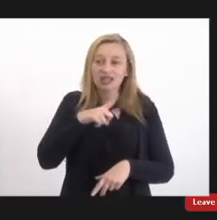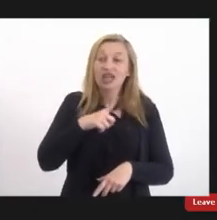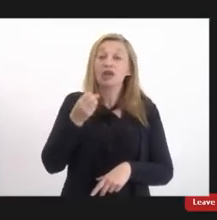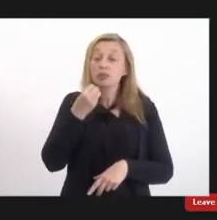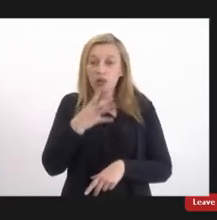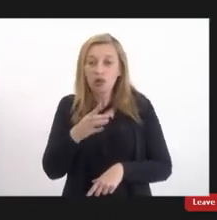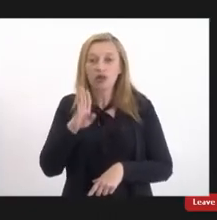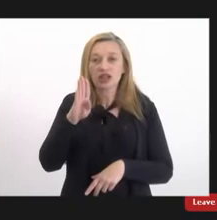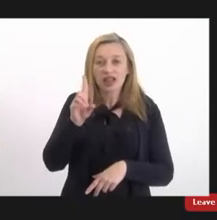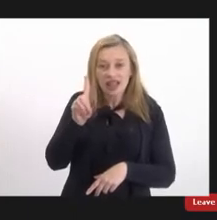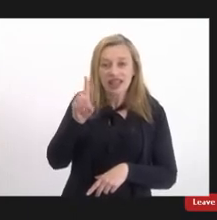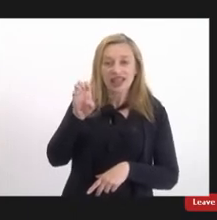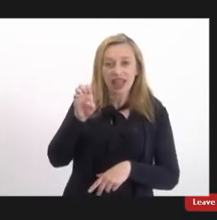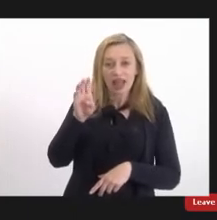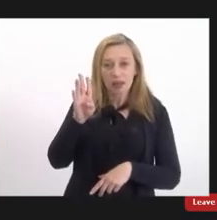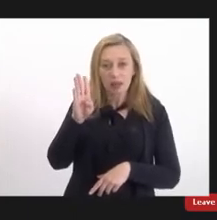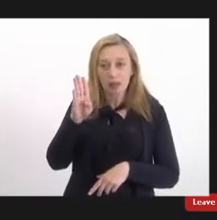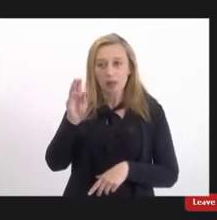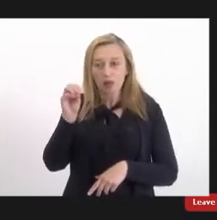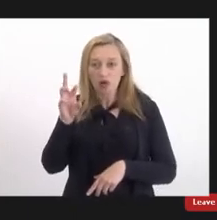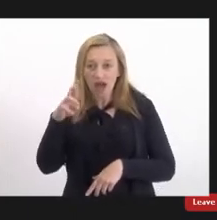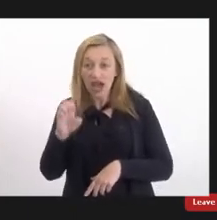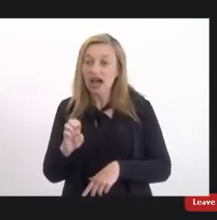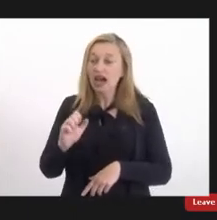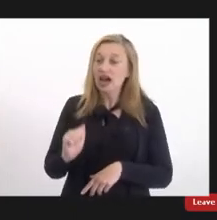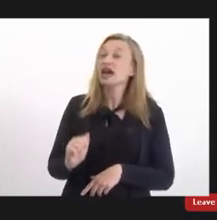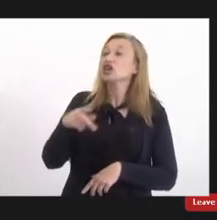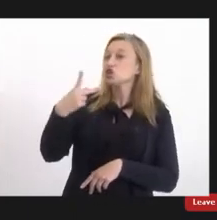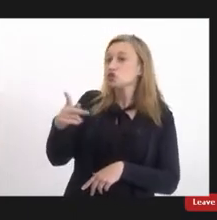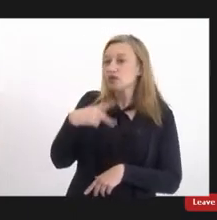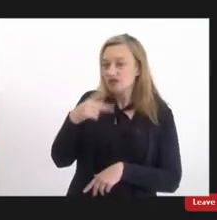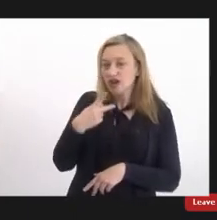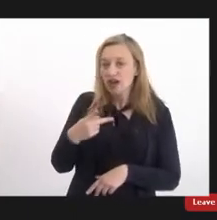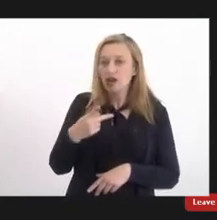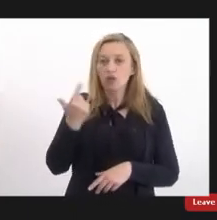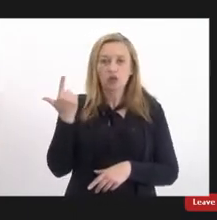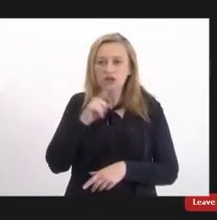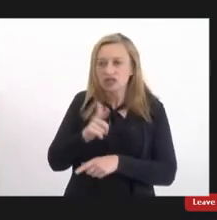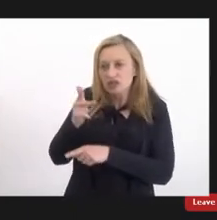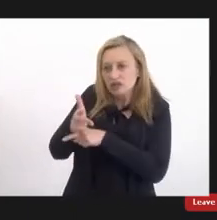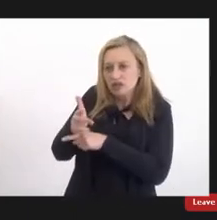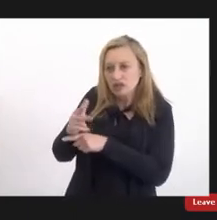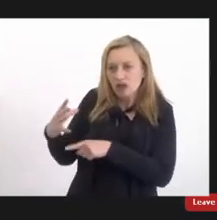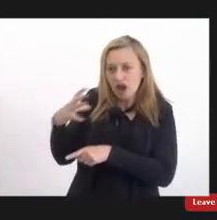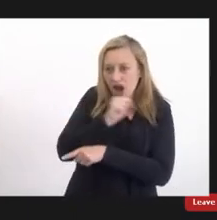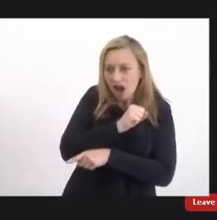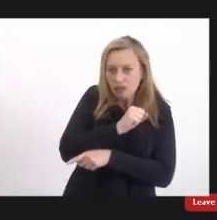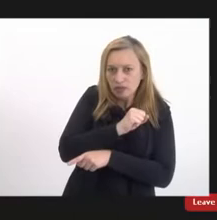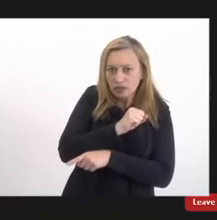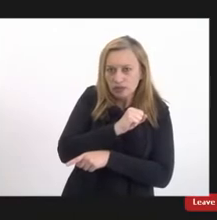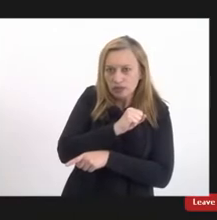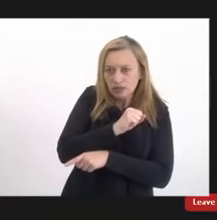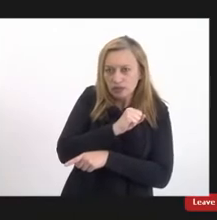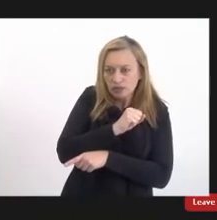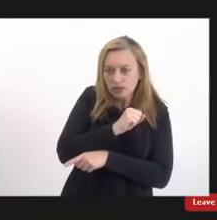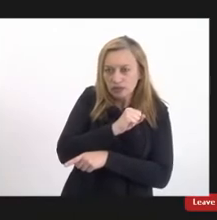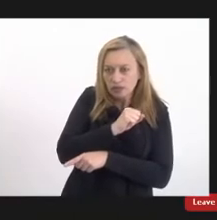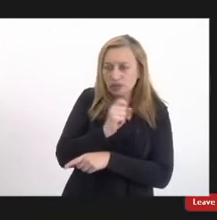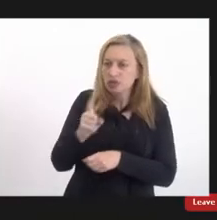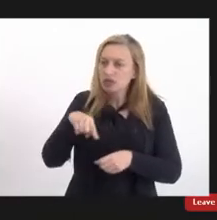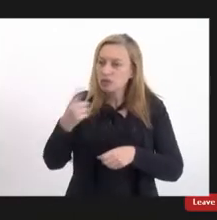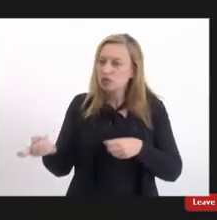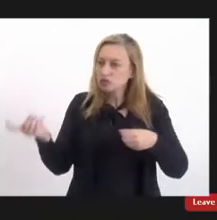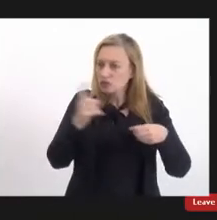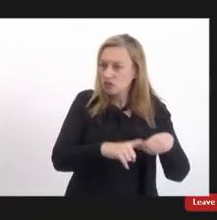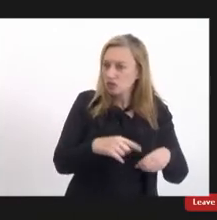nessa tua fala e a gente conseguindo colocar o vídeo imediatamente a gente traz você de volta